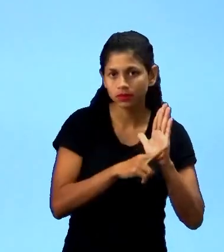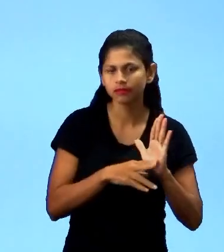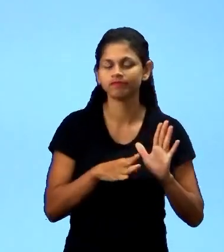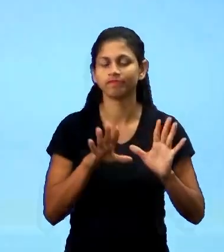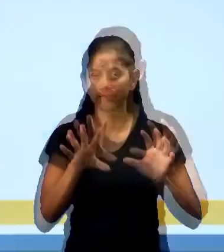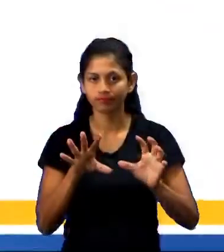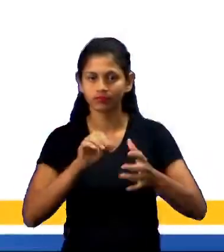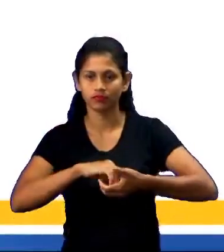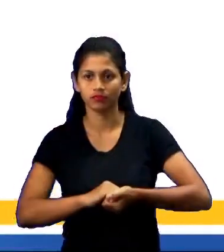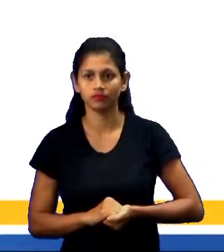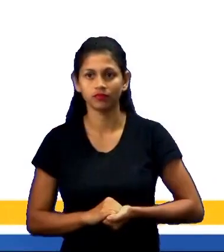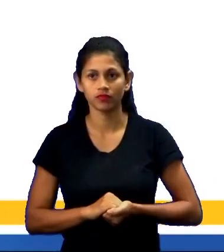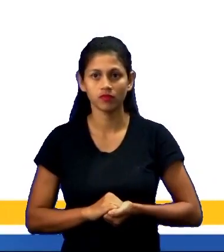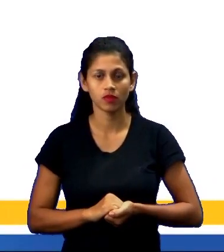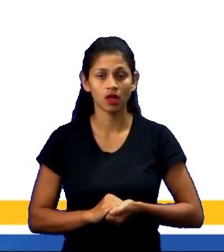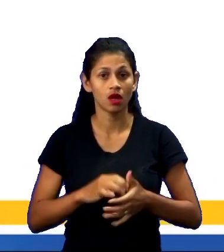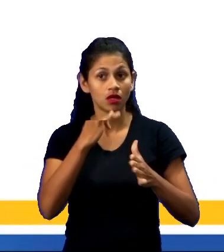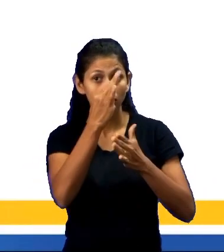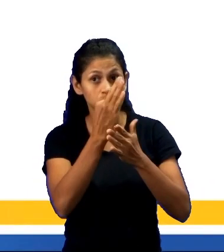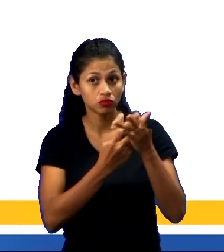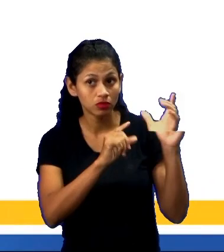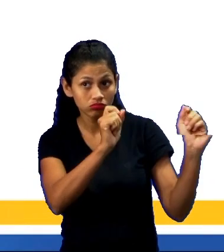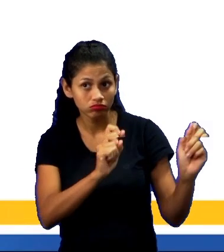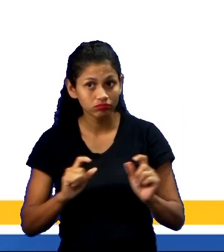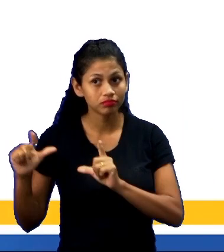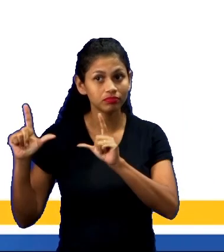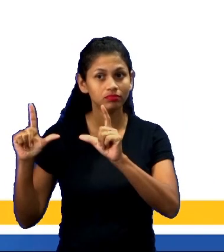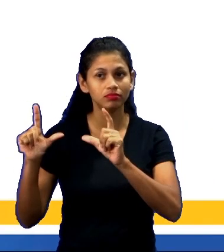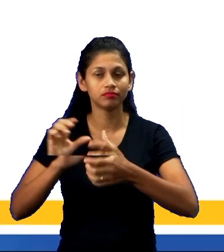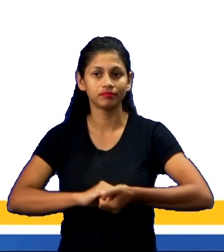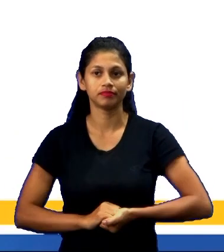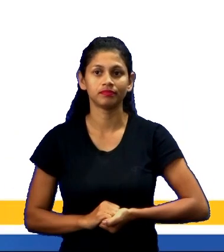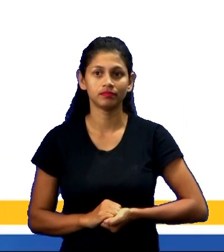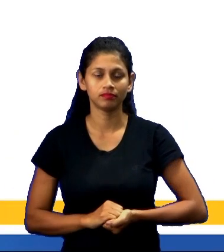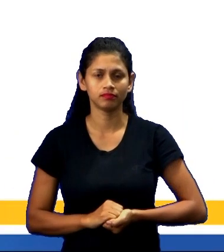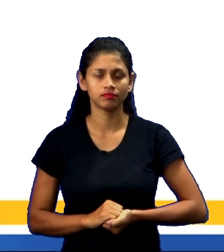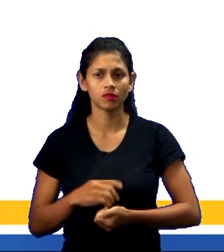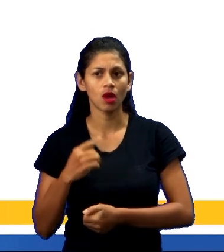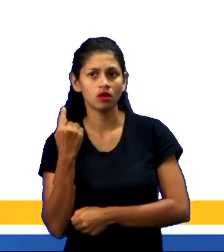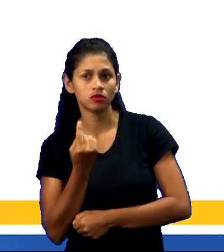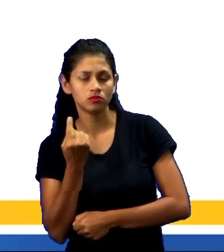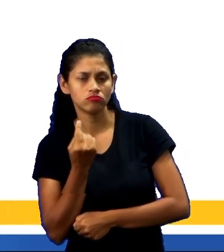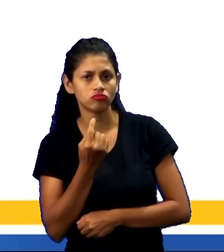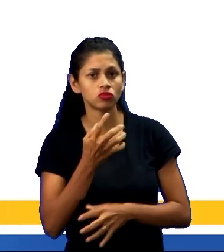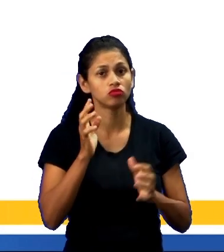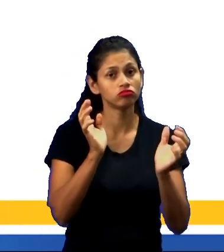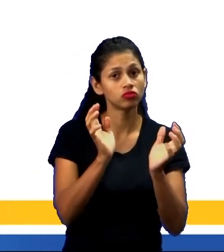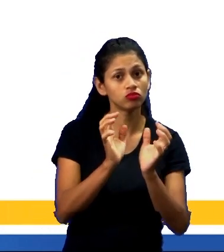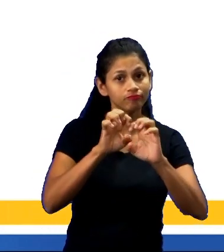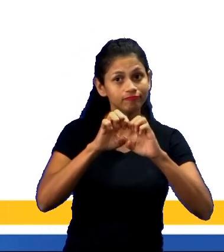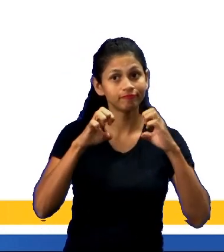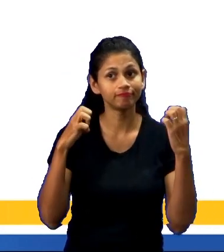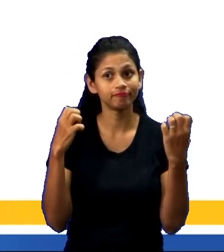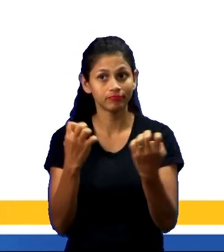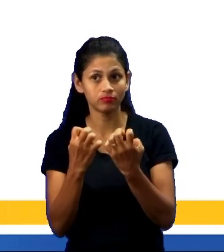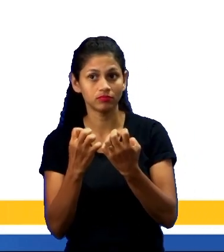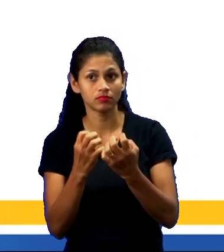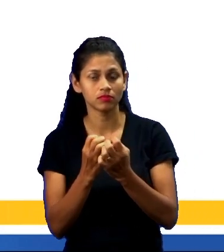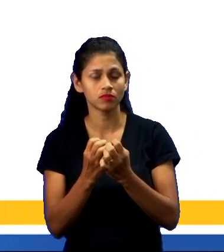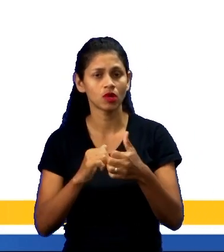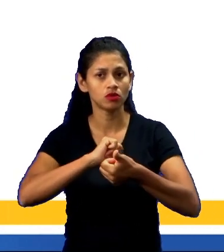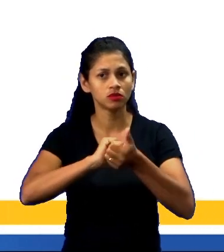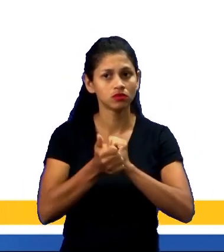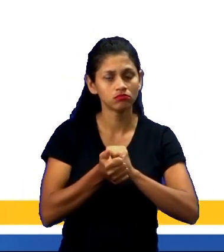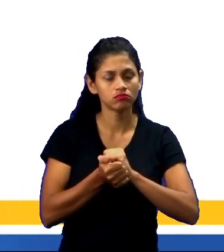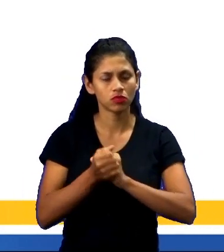Tranquilo? Então, vamos texto em tela e foi! Seja individual ou em equipe, os esportes estão